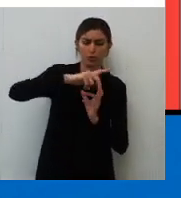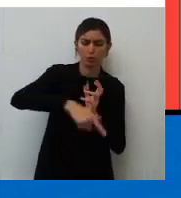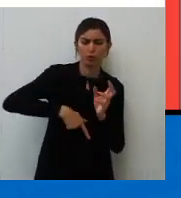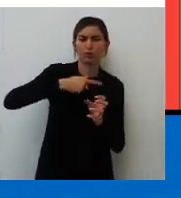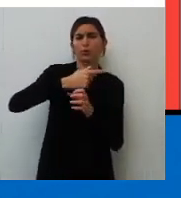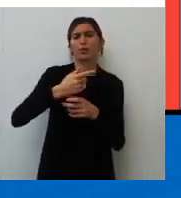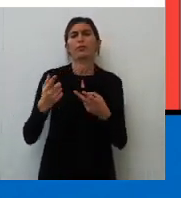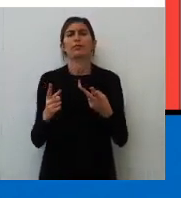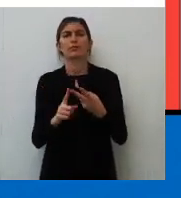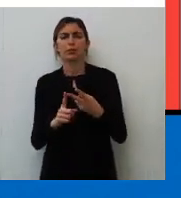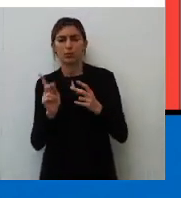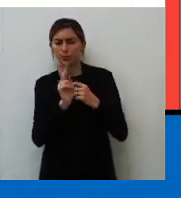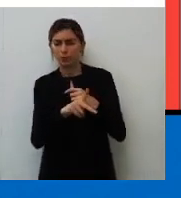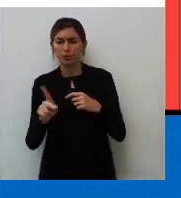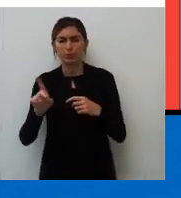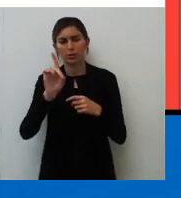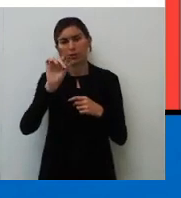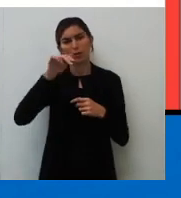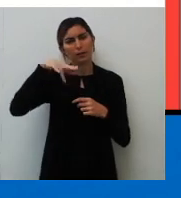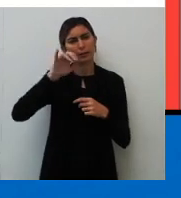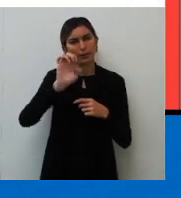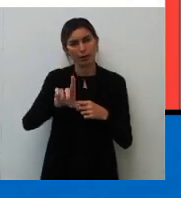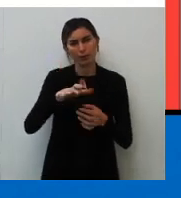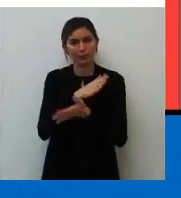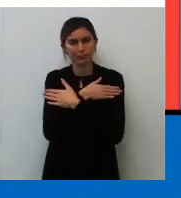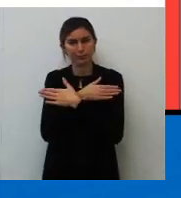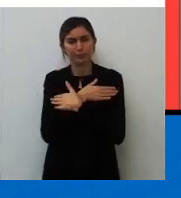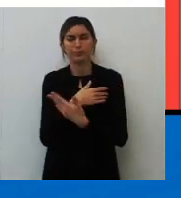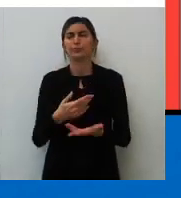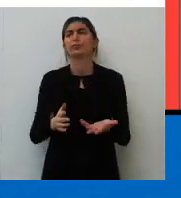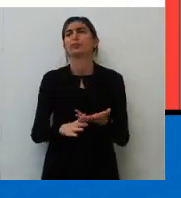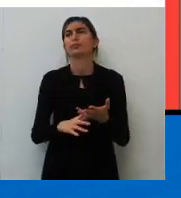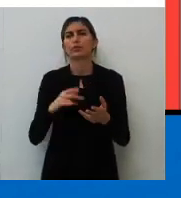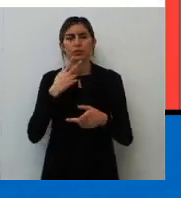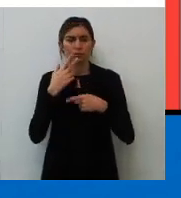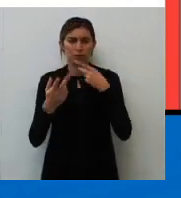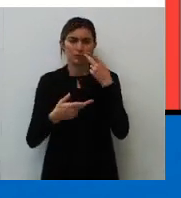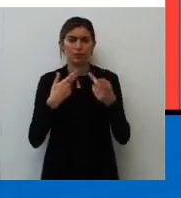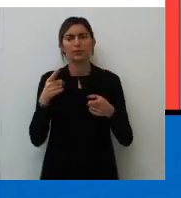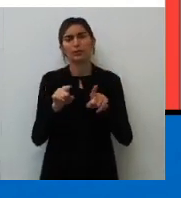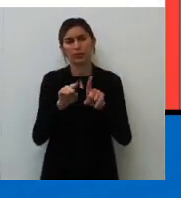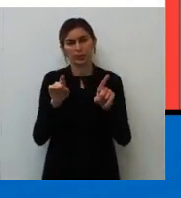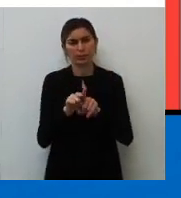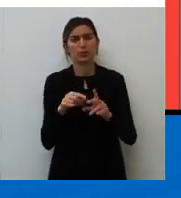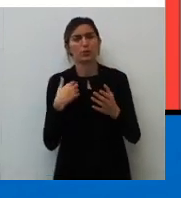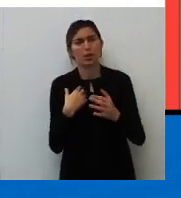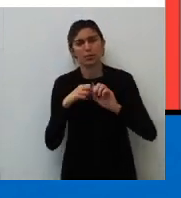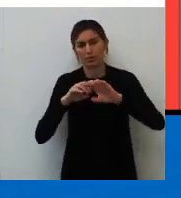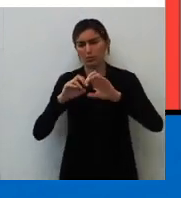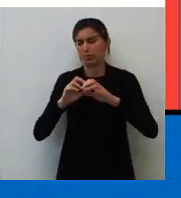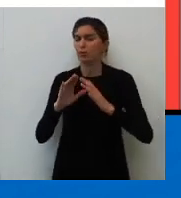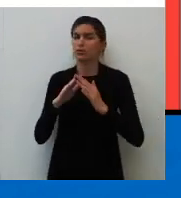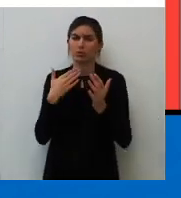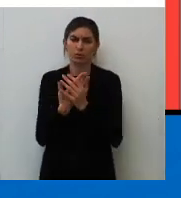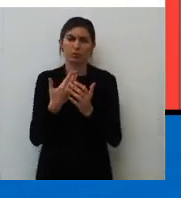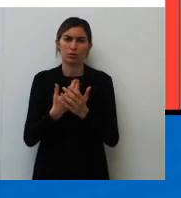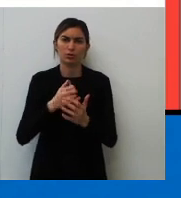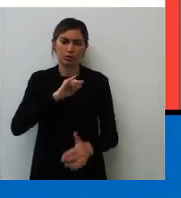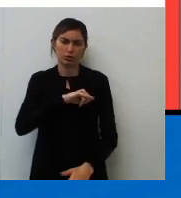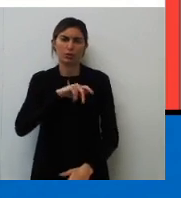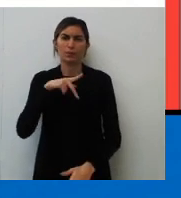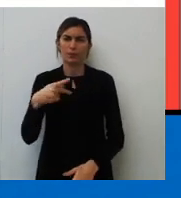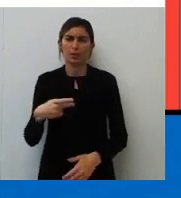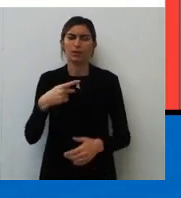Né? O nosso professor Daniel, um abraço pra Daniel. A gente já falou, inclusive, disso, né? A gente já deu aulas lá no colégio, lá no ginásio